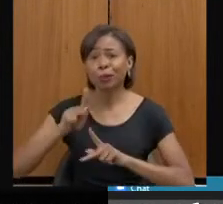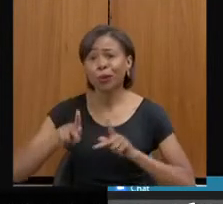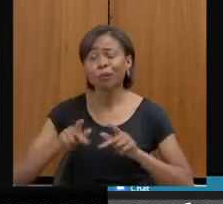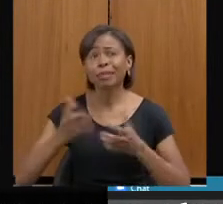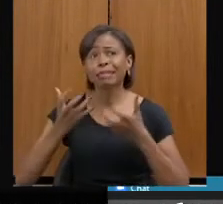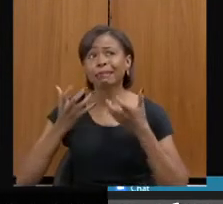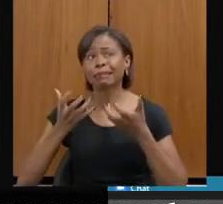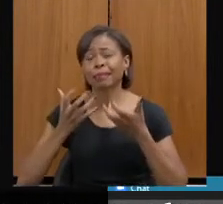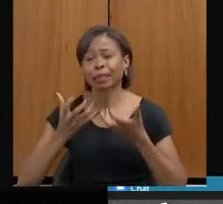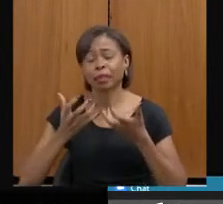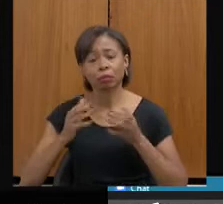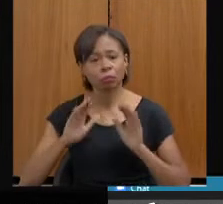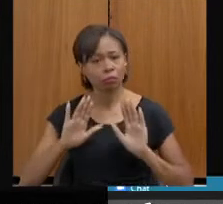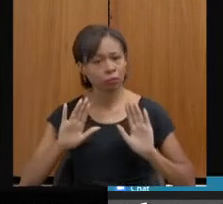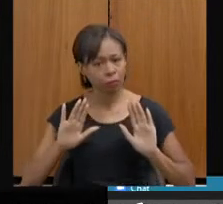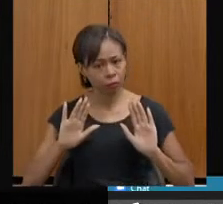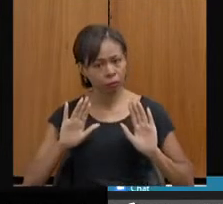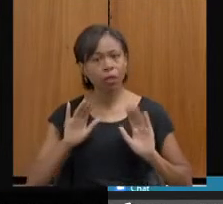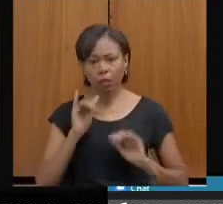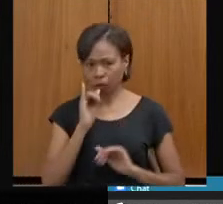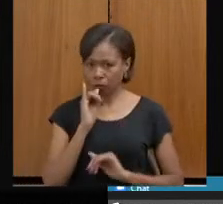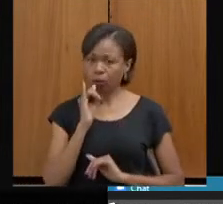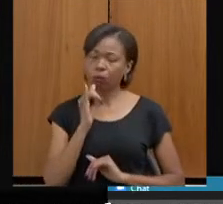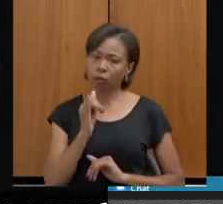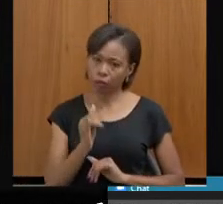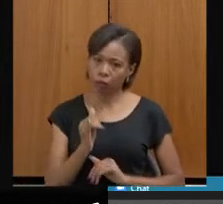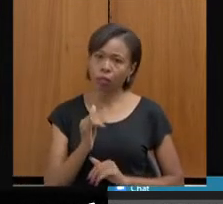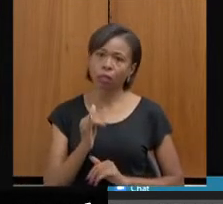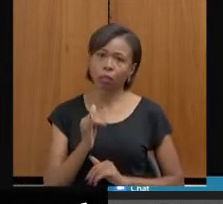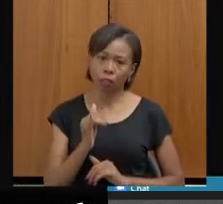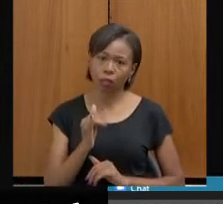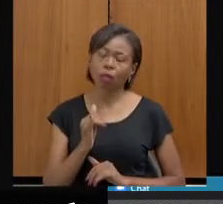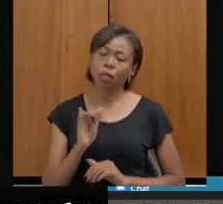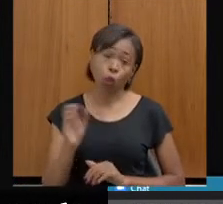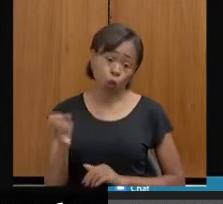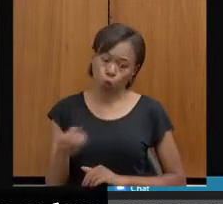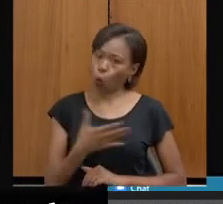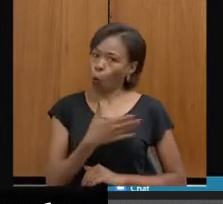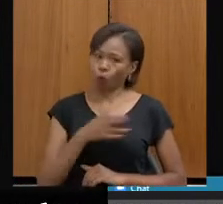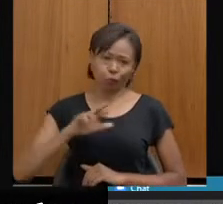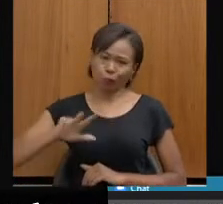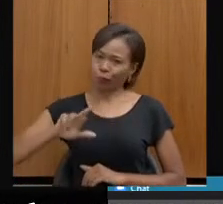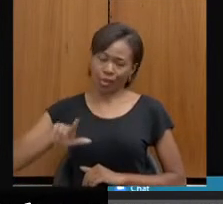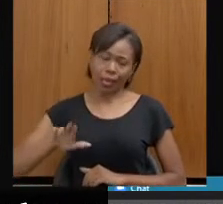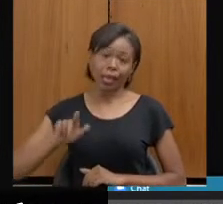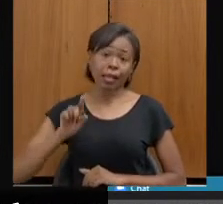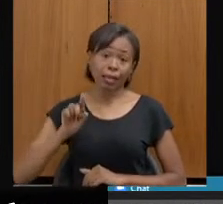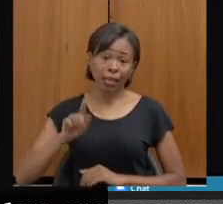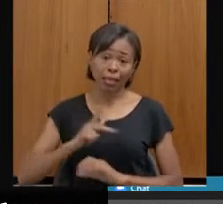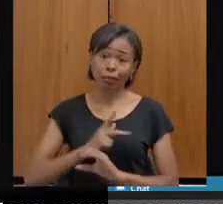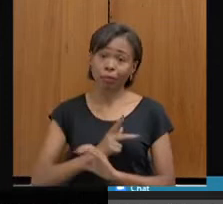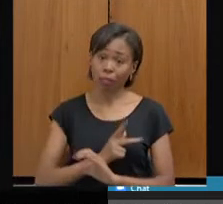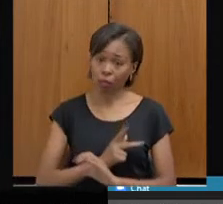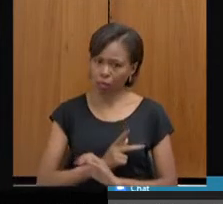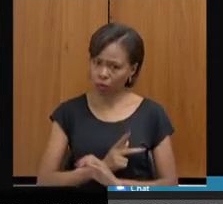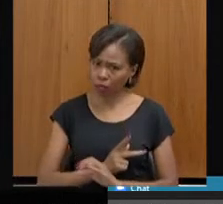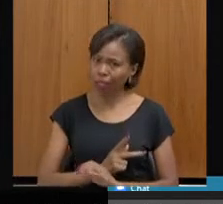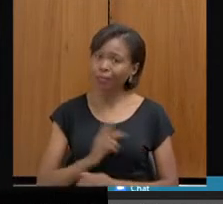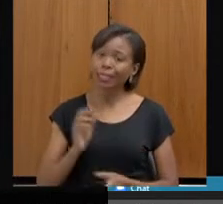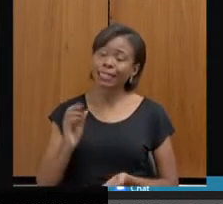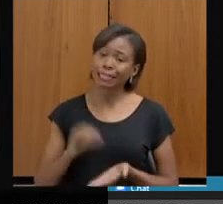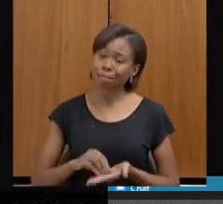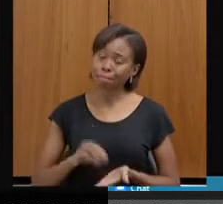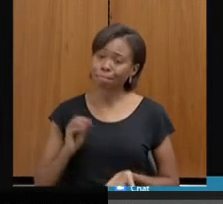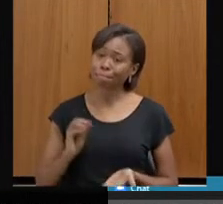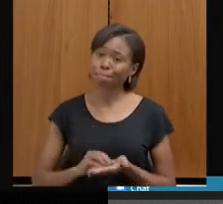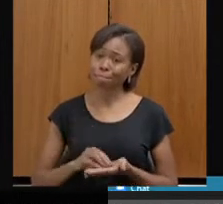isso. Olha, não posso deixar de dizer, não é uma novidade, a Polícia Civil tem um grande déficit de servidores